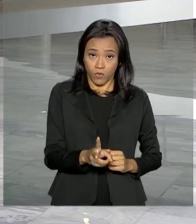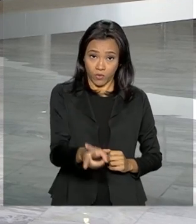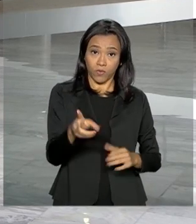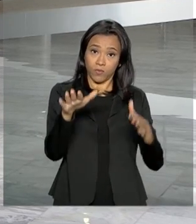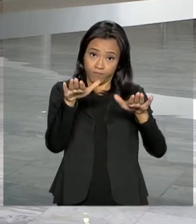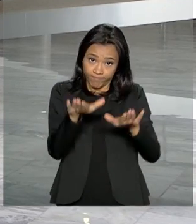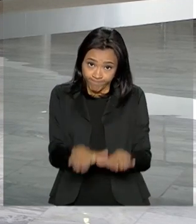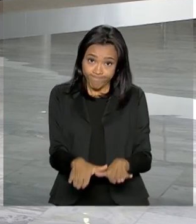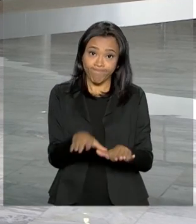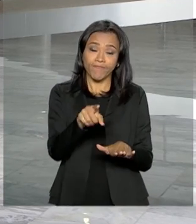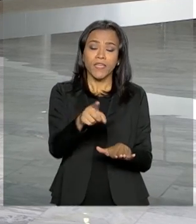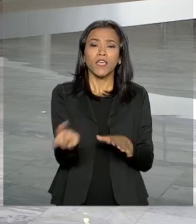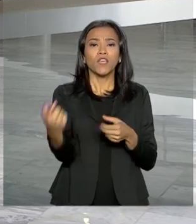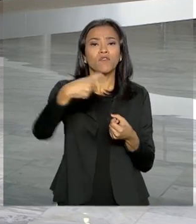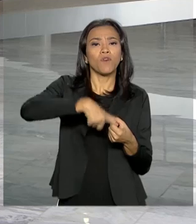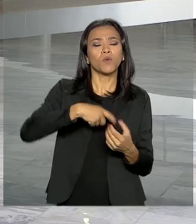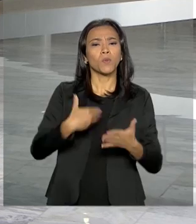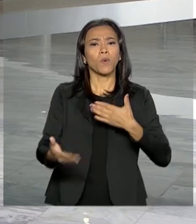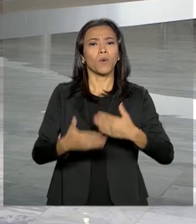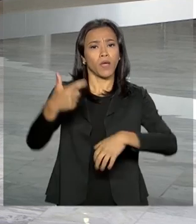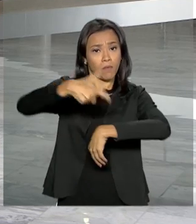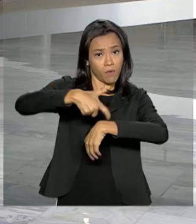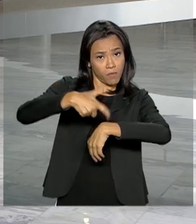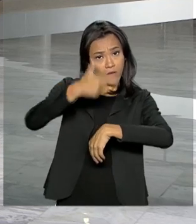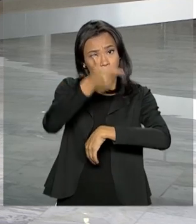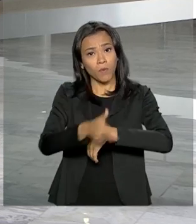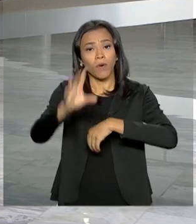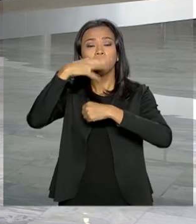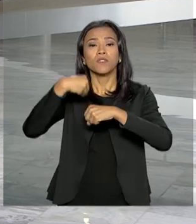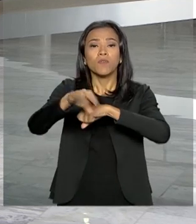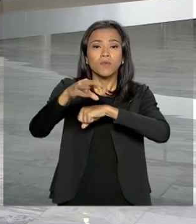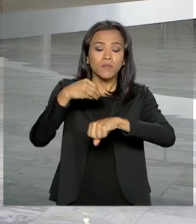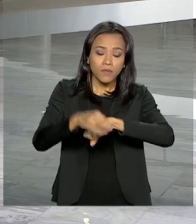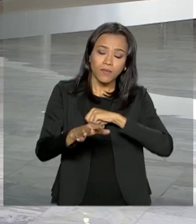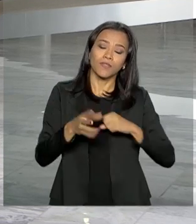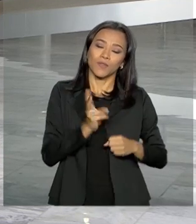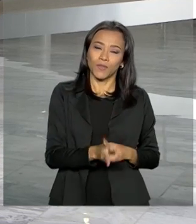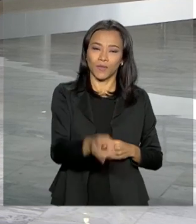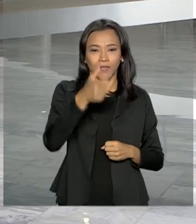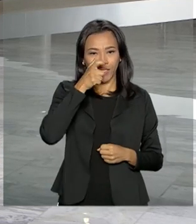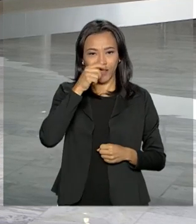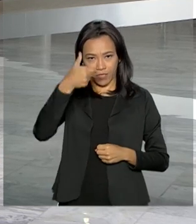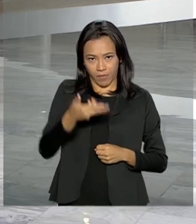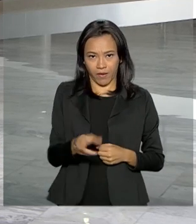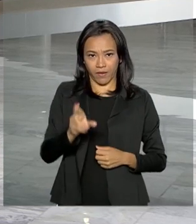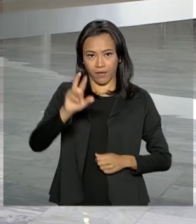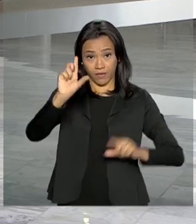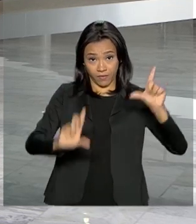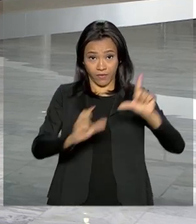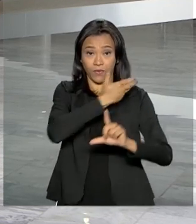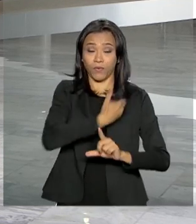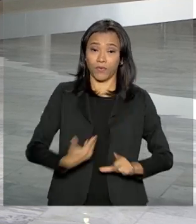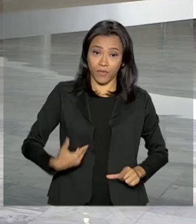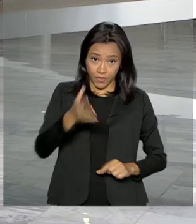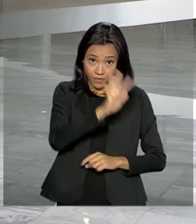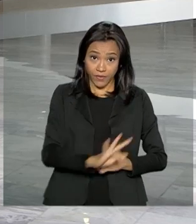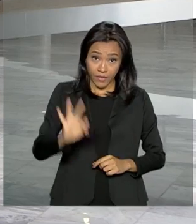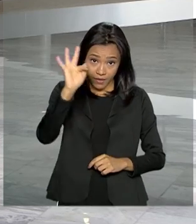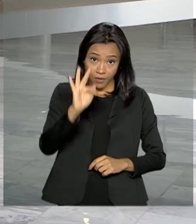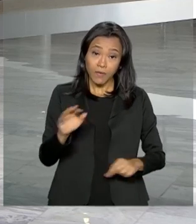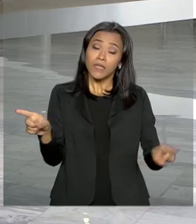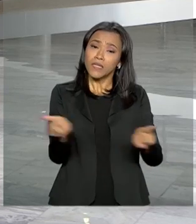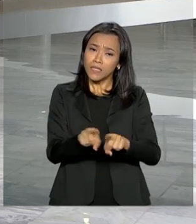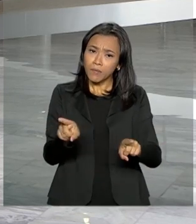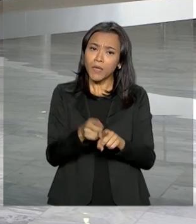no Palácio do Planalto e volto a qualquer momento com outras informações. Continue com a gente aqui na NBR, a TV do Governo Federal